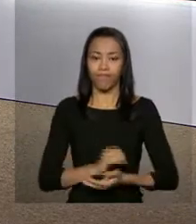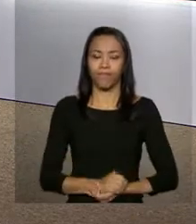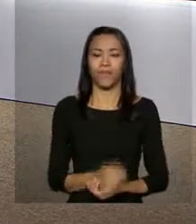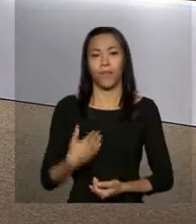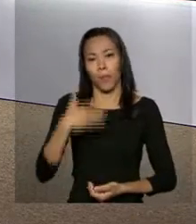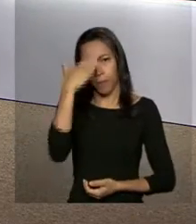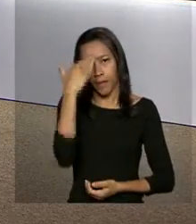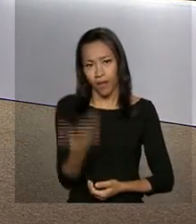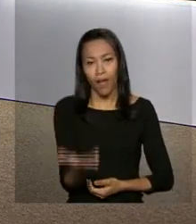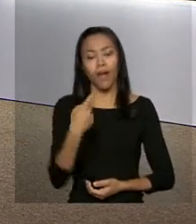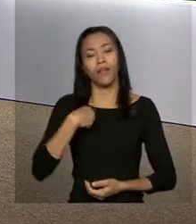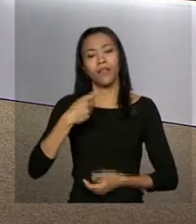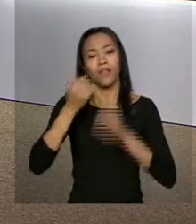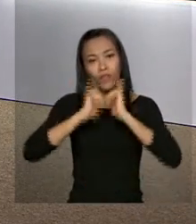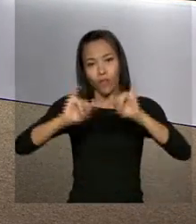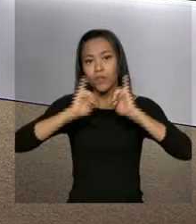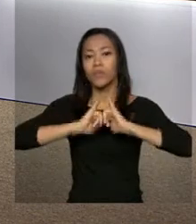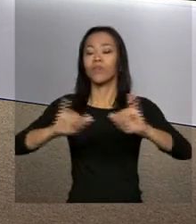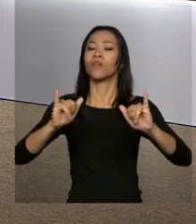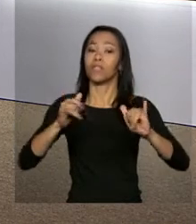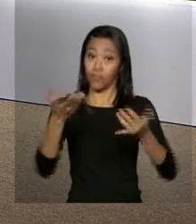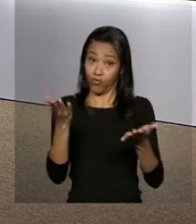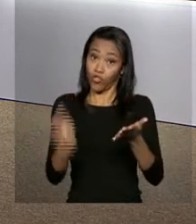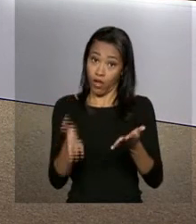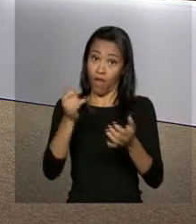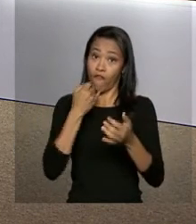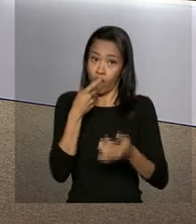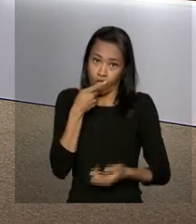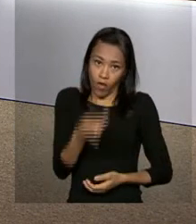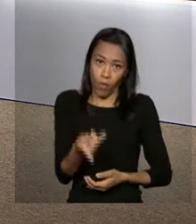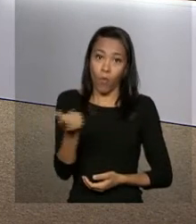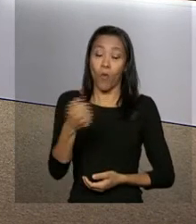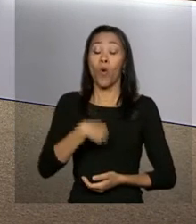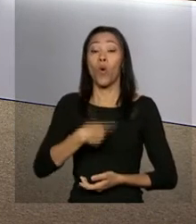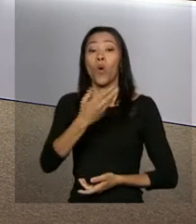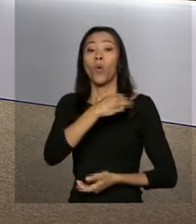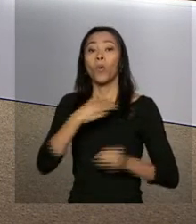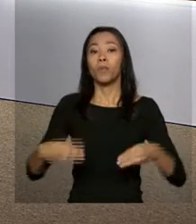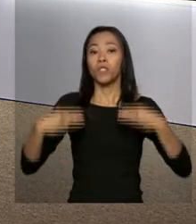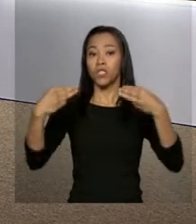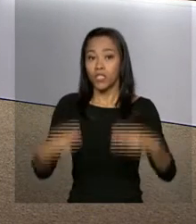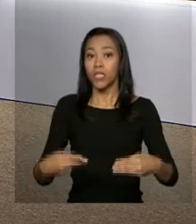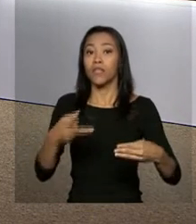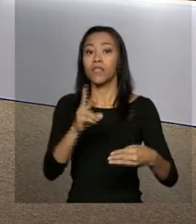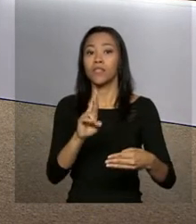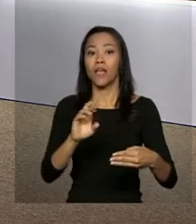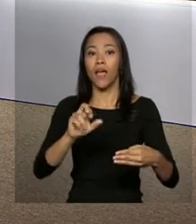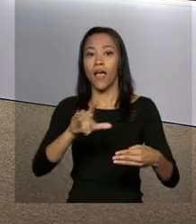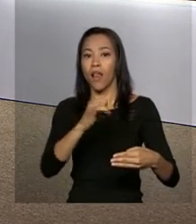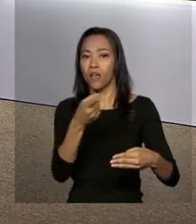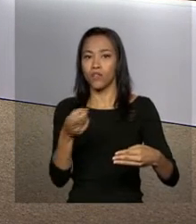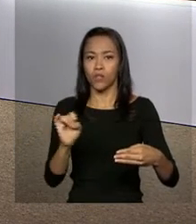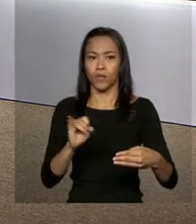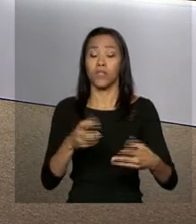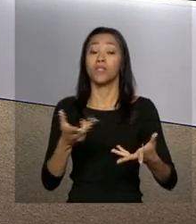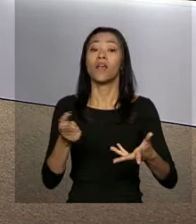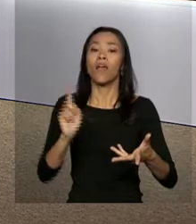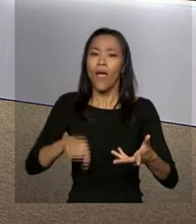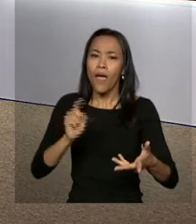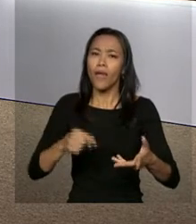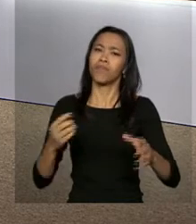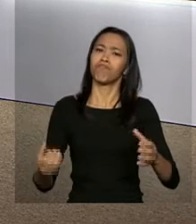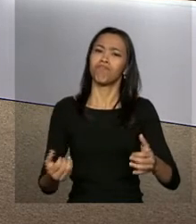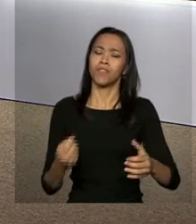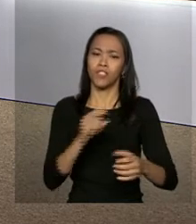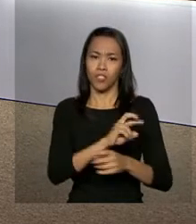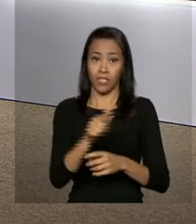Obrigada, João Pedro, pelas informações. E como ele disse, o Ministério das Relações Exteriores comemora também os 70 anos do Instituto Rio Branco.